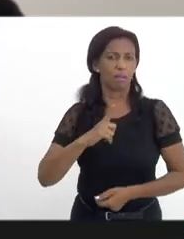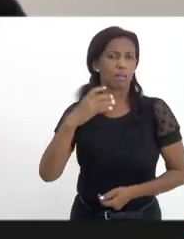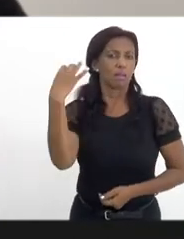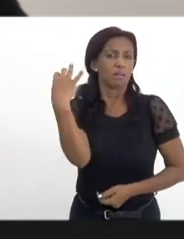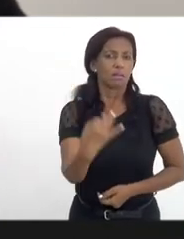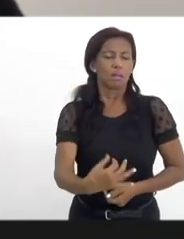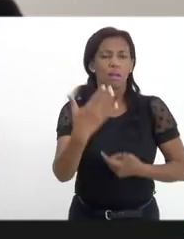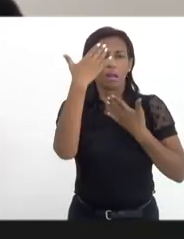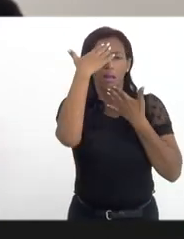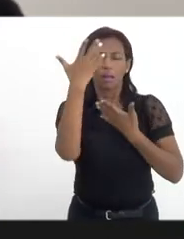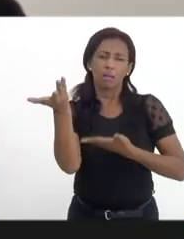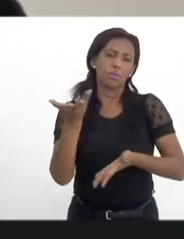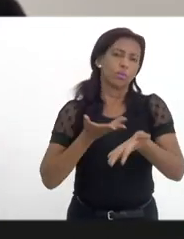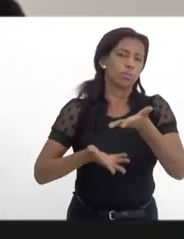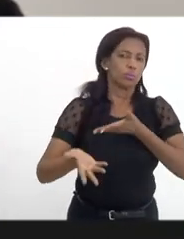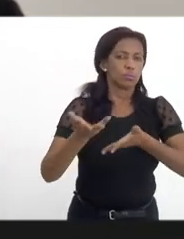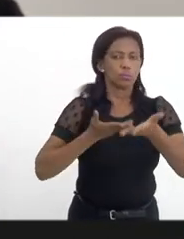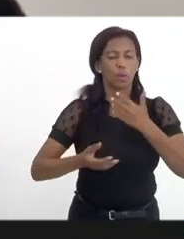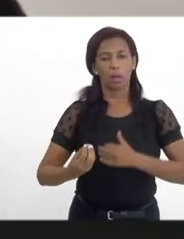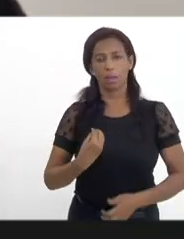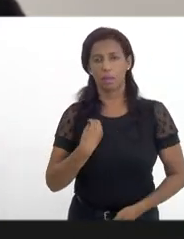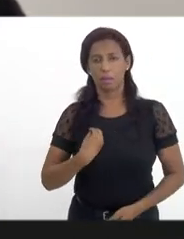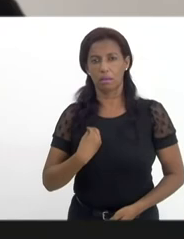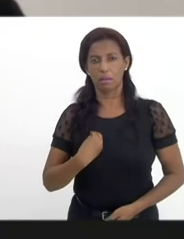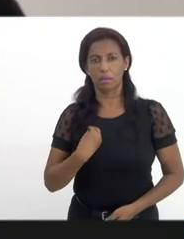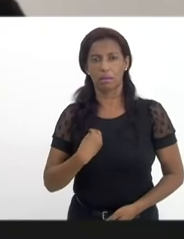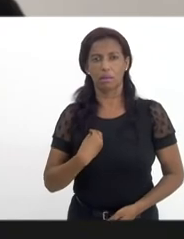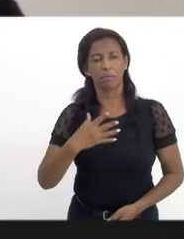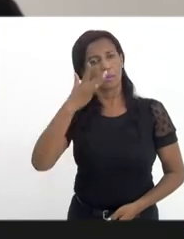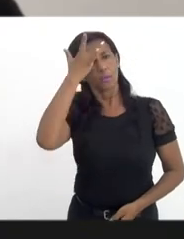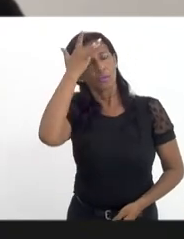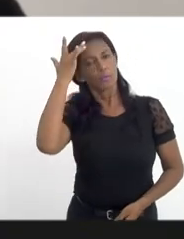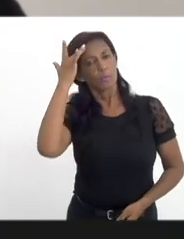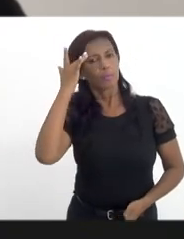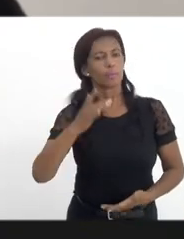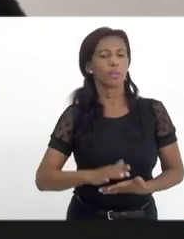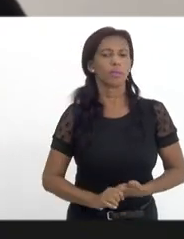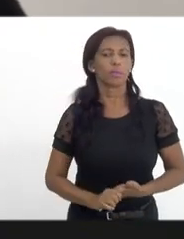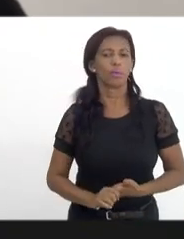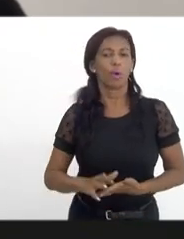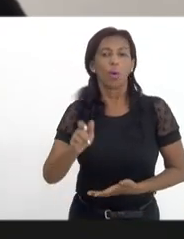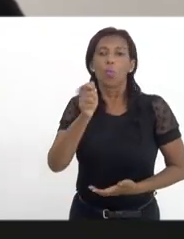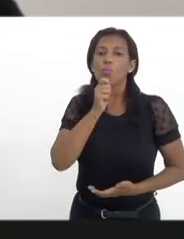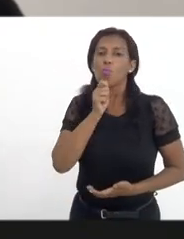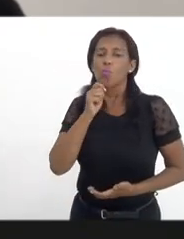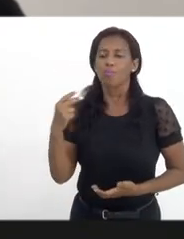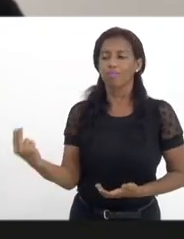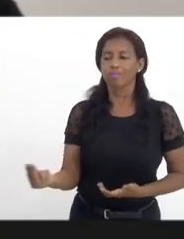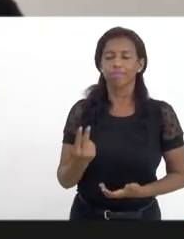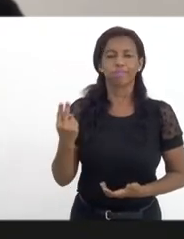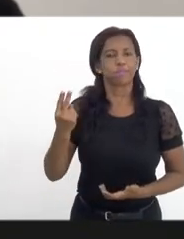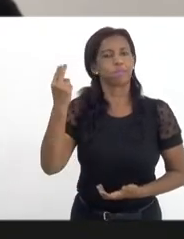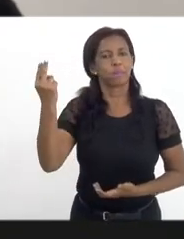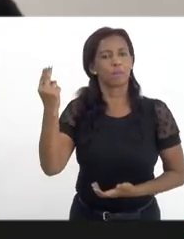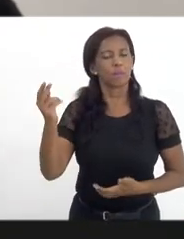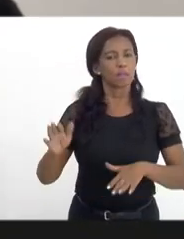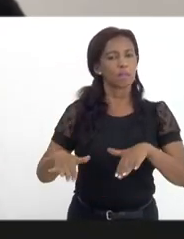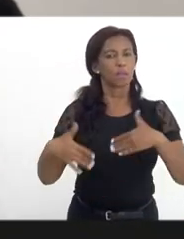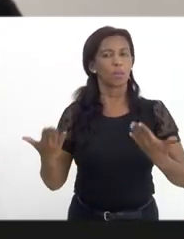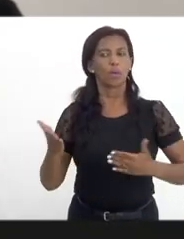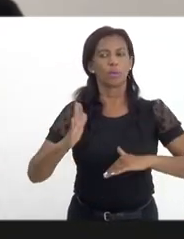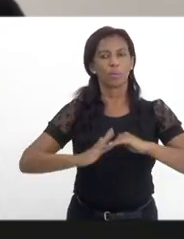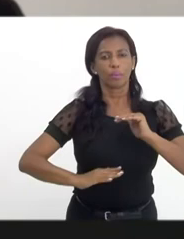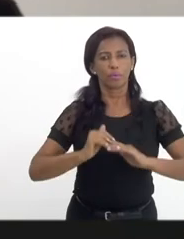a ressocialização na vida de uma pessoa não tem preço, isso não tem preço e quando um